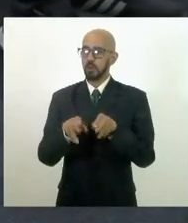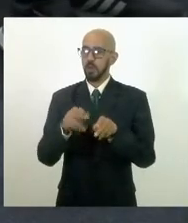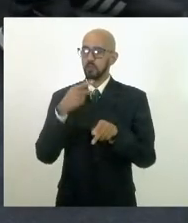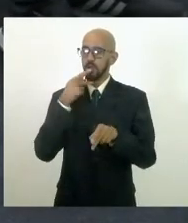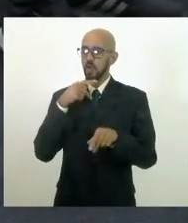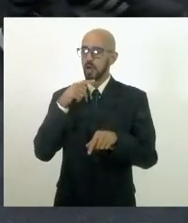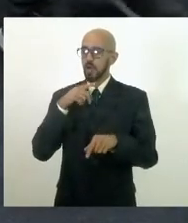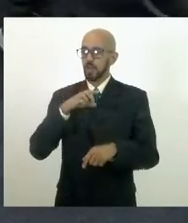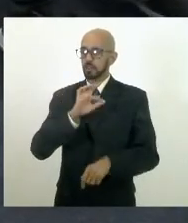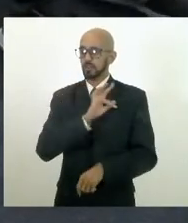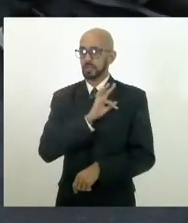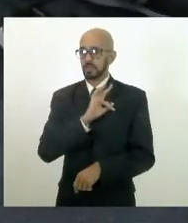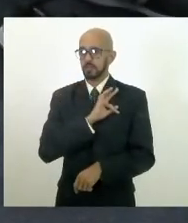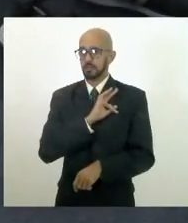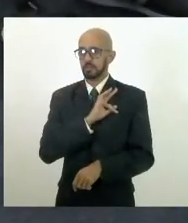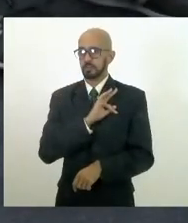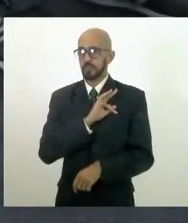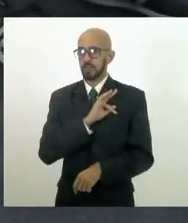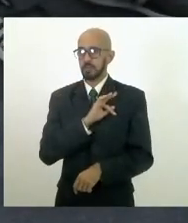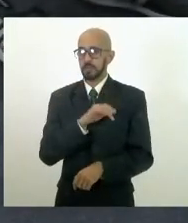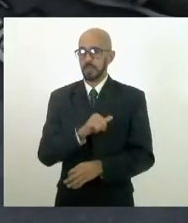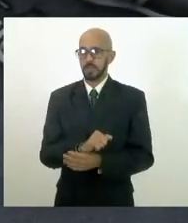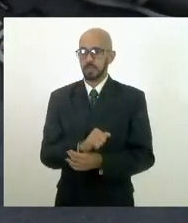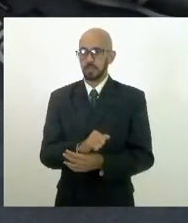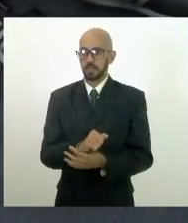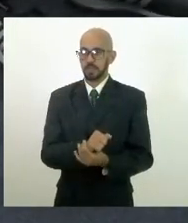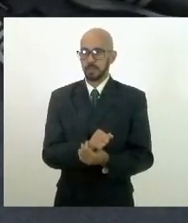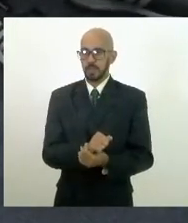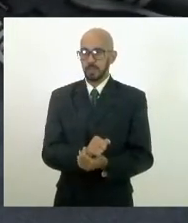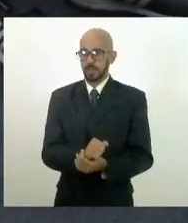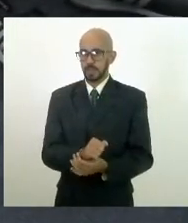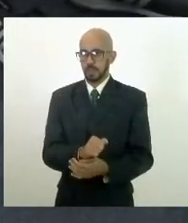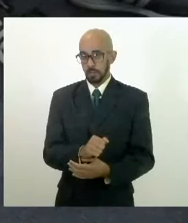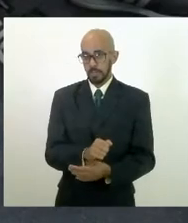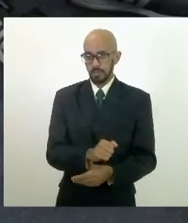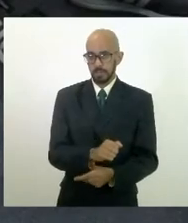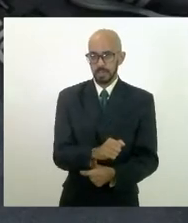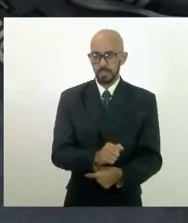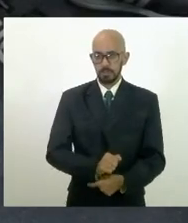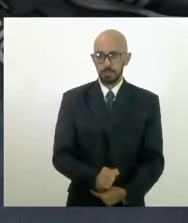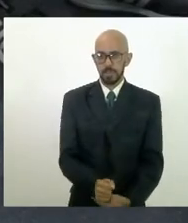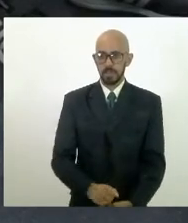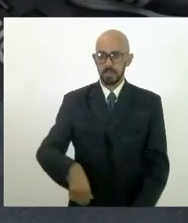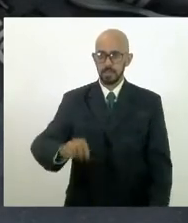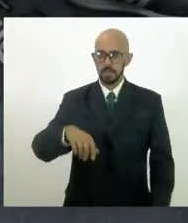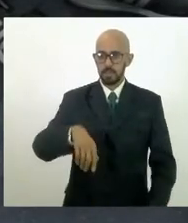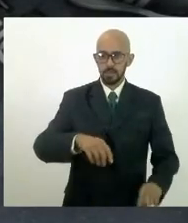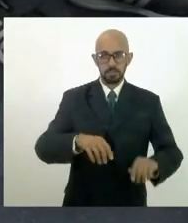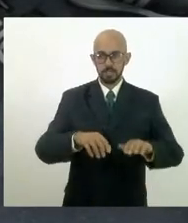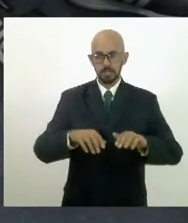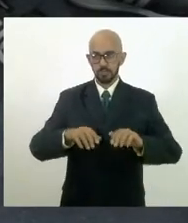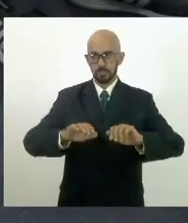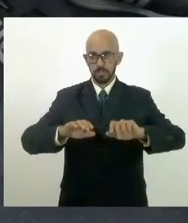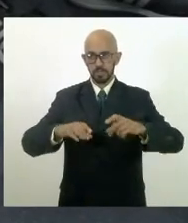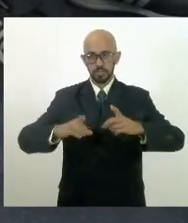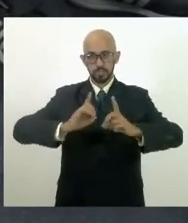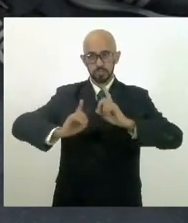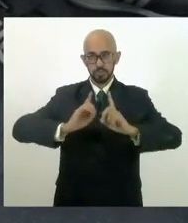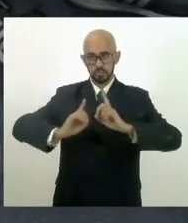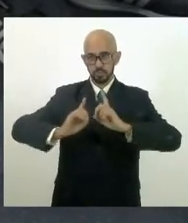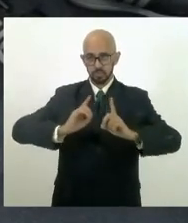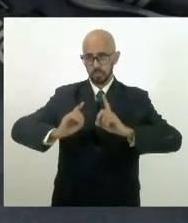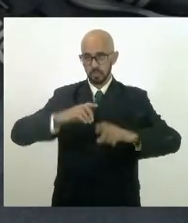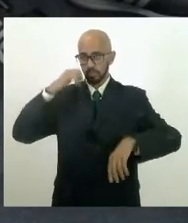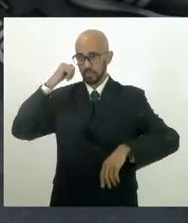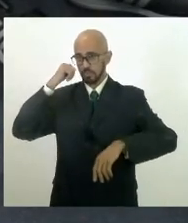Rósper, de um, de, ela é fruto de um debate e de uma discussão com as